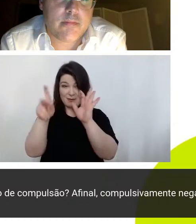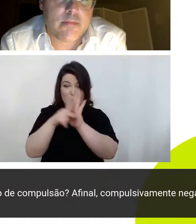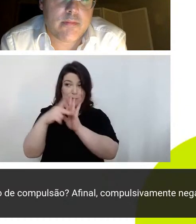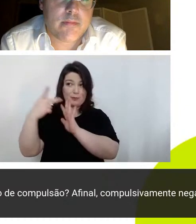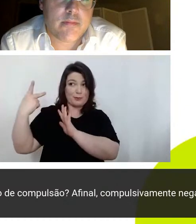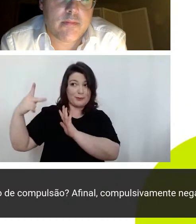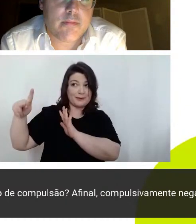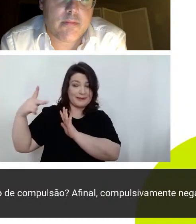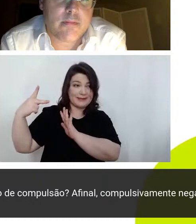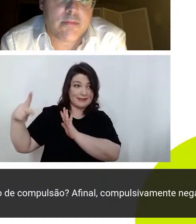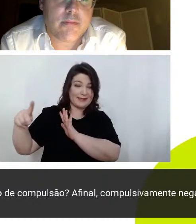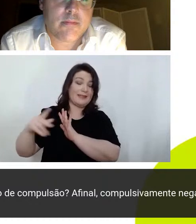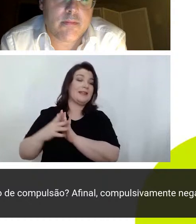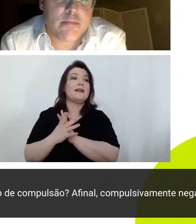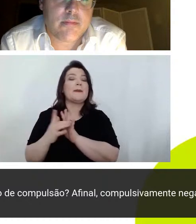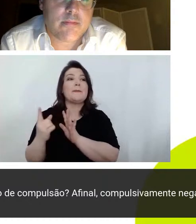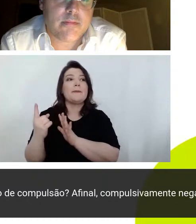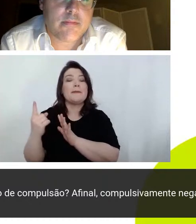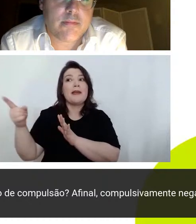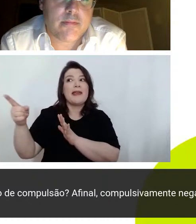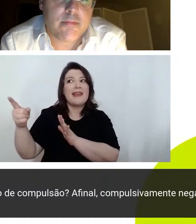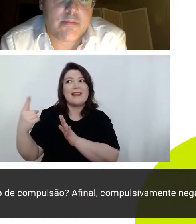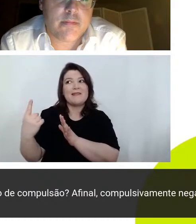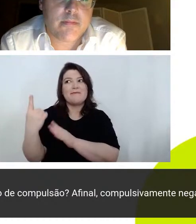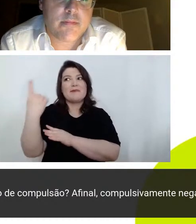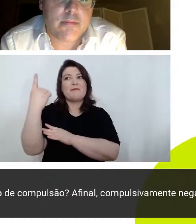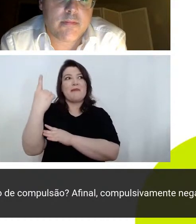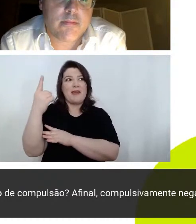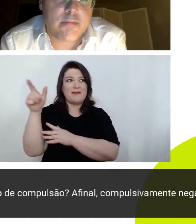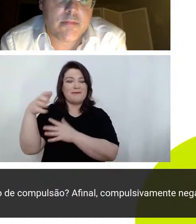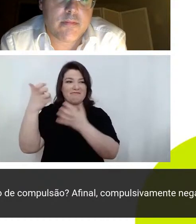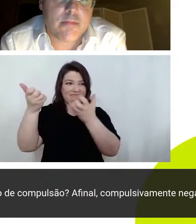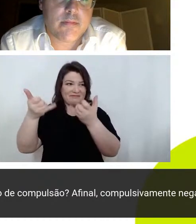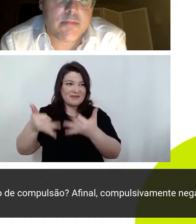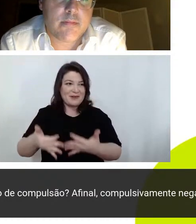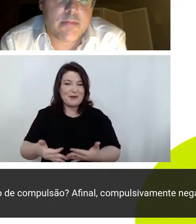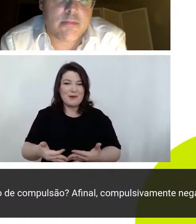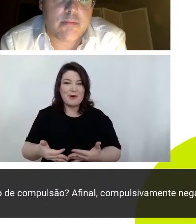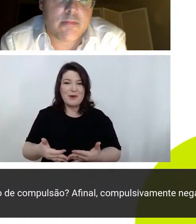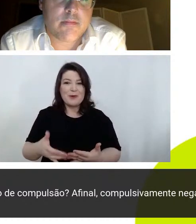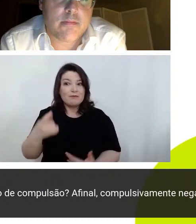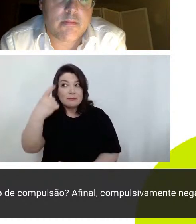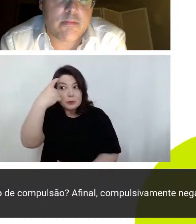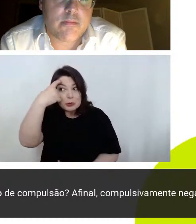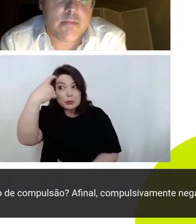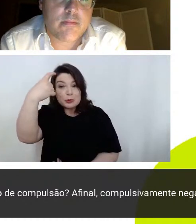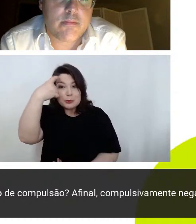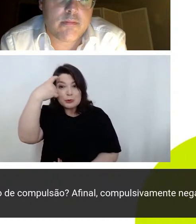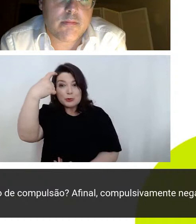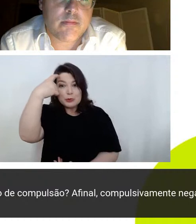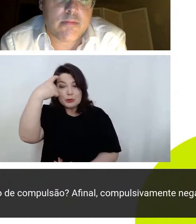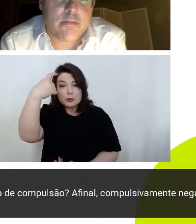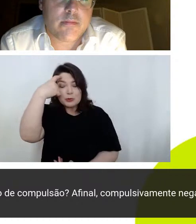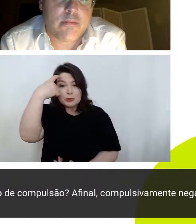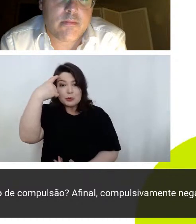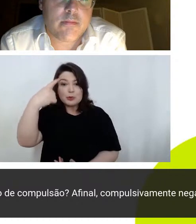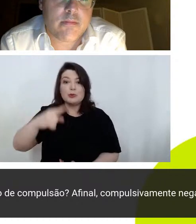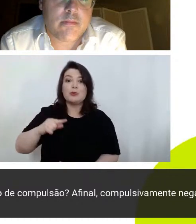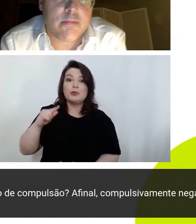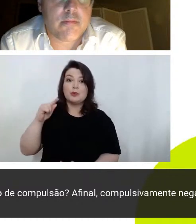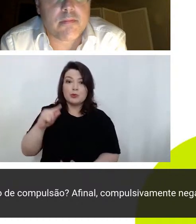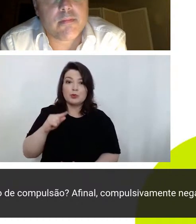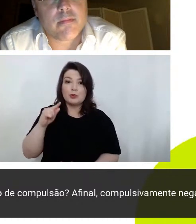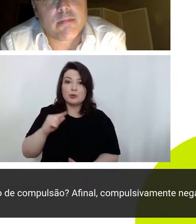elaborou esse conceito a compulsão é algo que